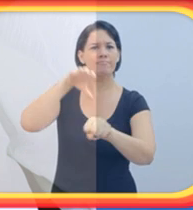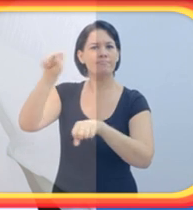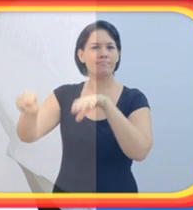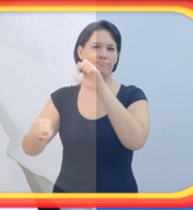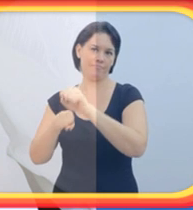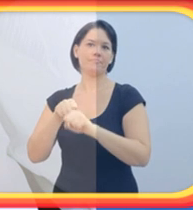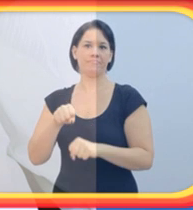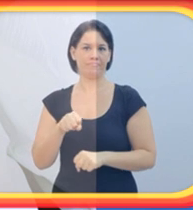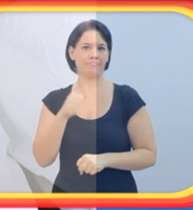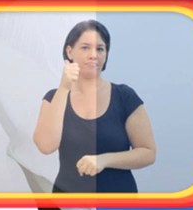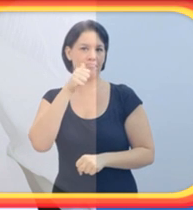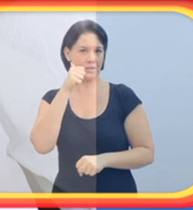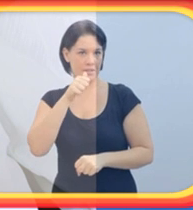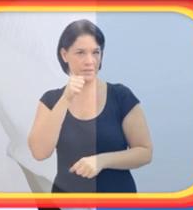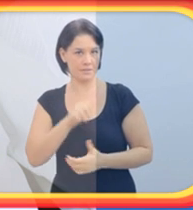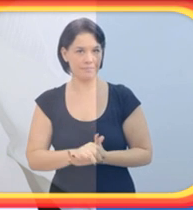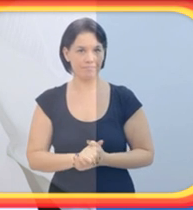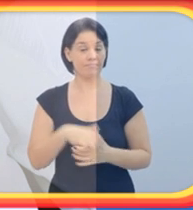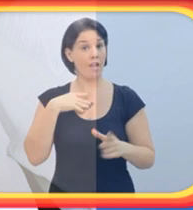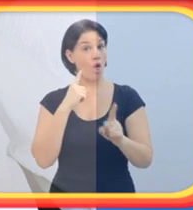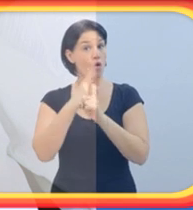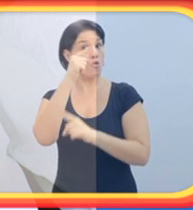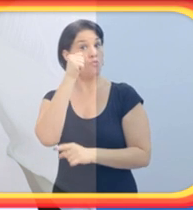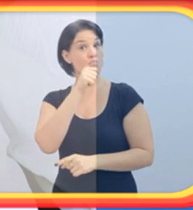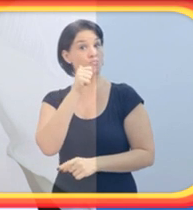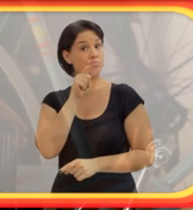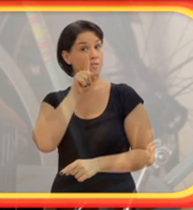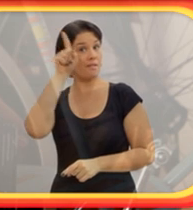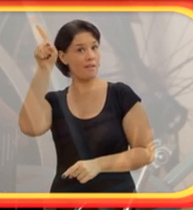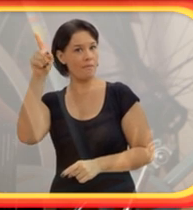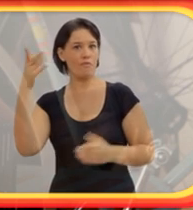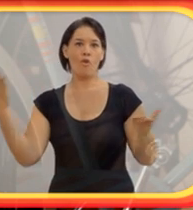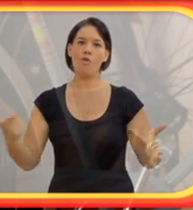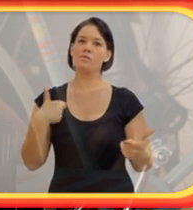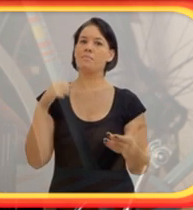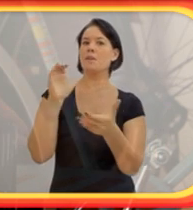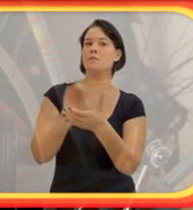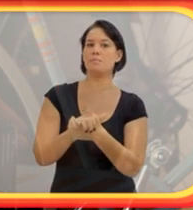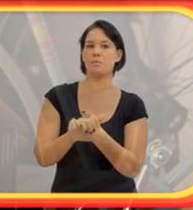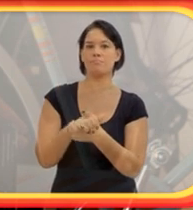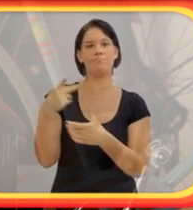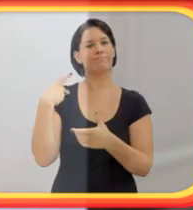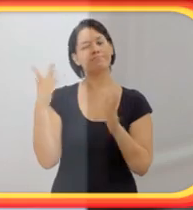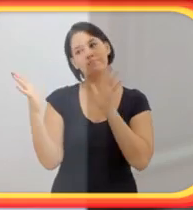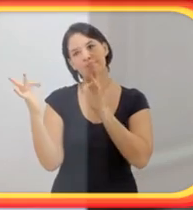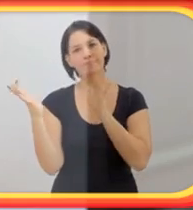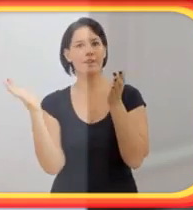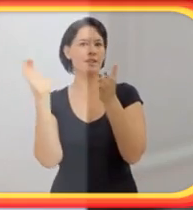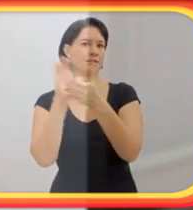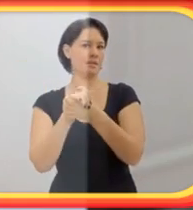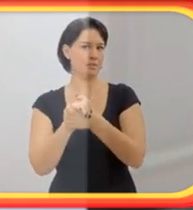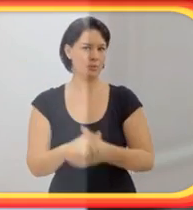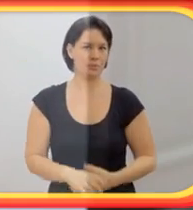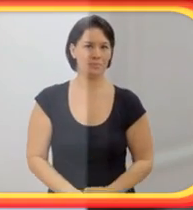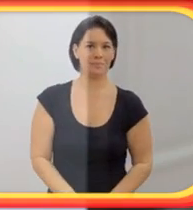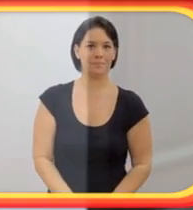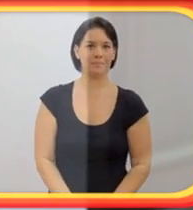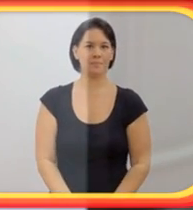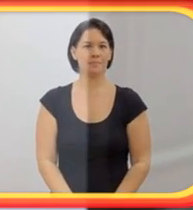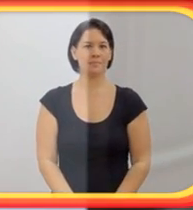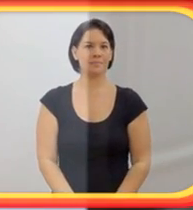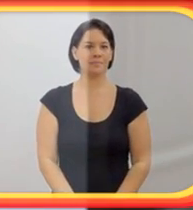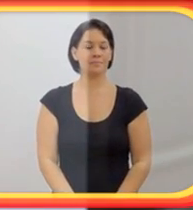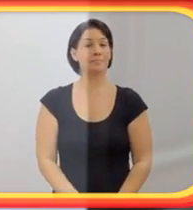hoje é minha esposa. Nós acabamos namorando e casando. Oi, eu sou a Sandra, Sandra